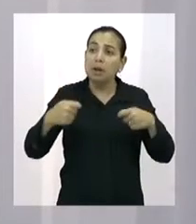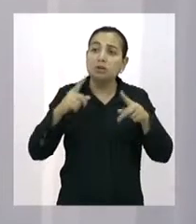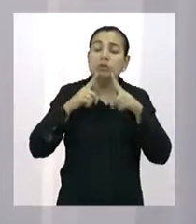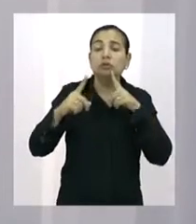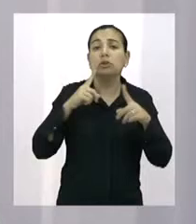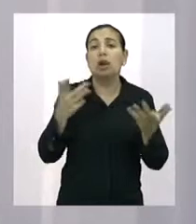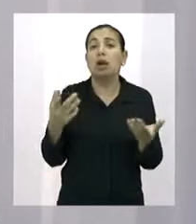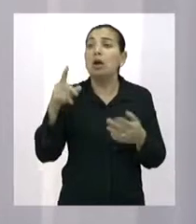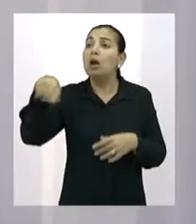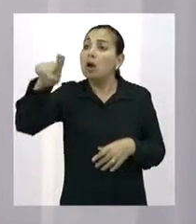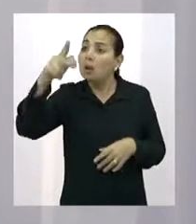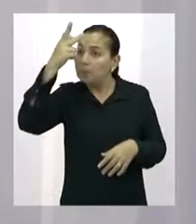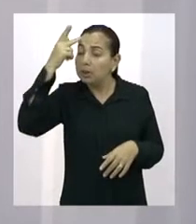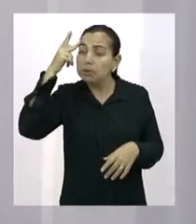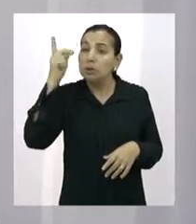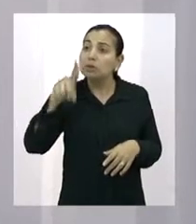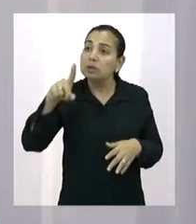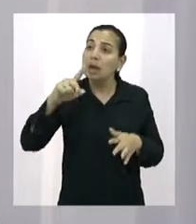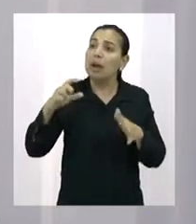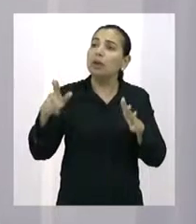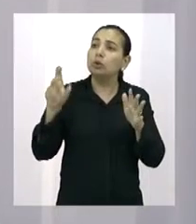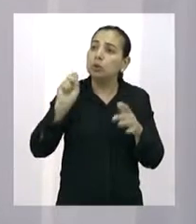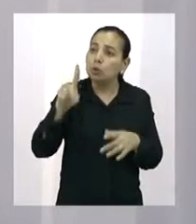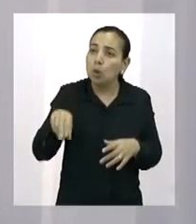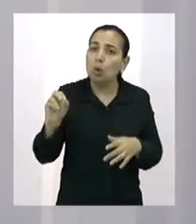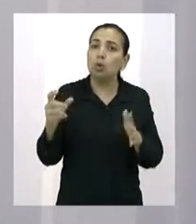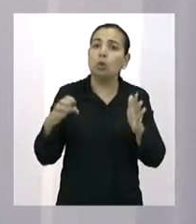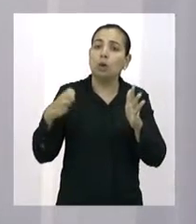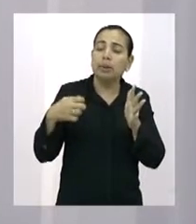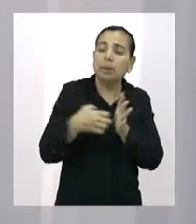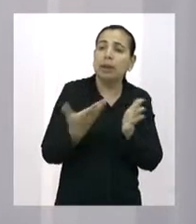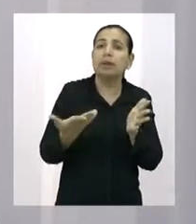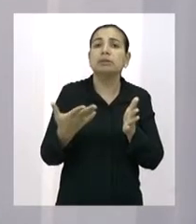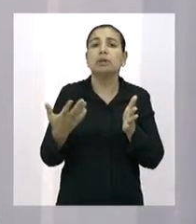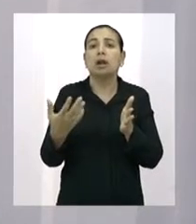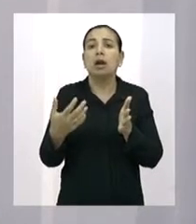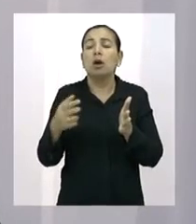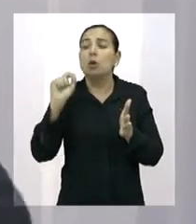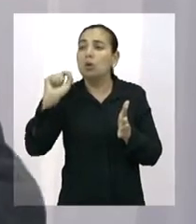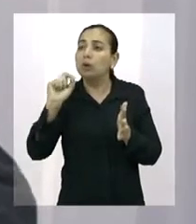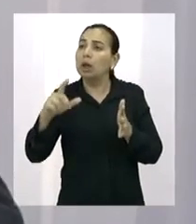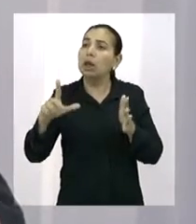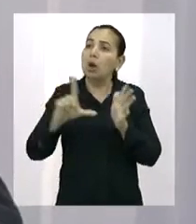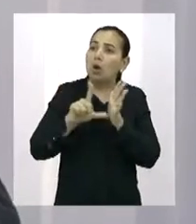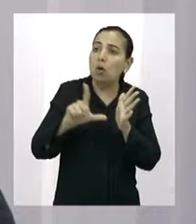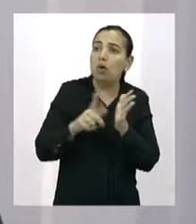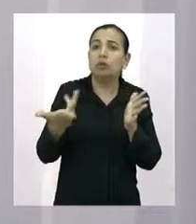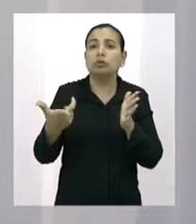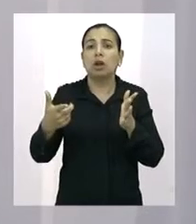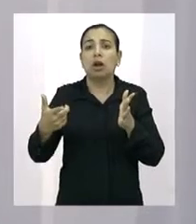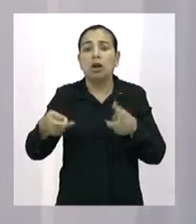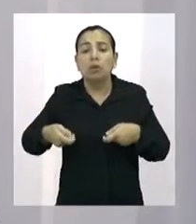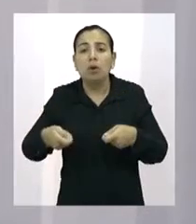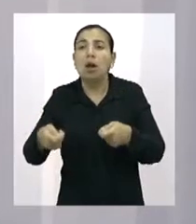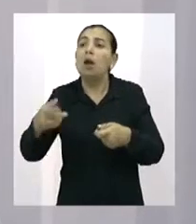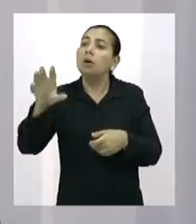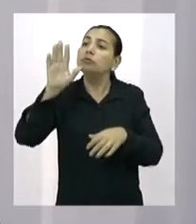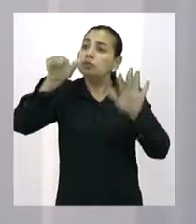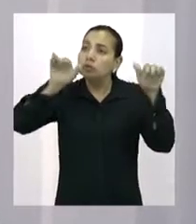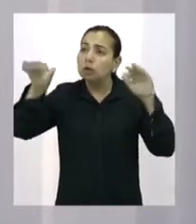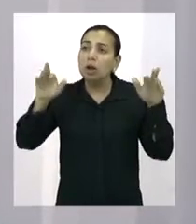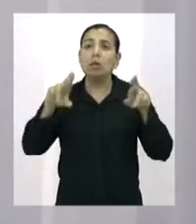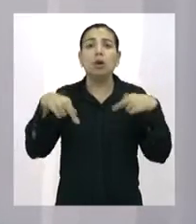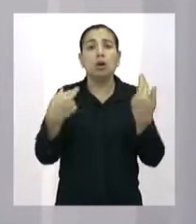interessados, que são os empreendedores, com o objetivo de melhorar essa lei. Ah, não vou voltar atrás. Mas vamos melhorar a lei.